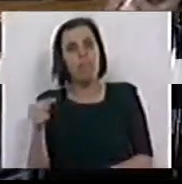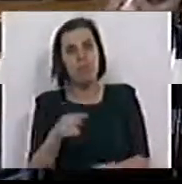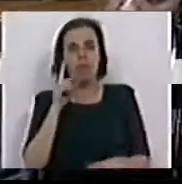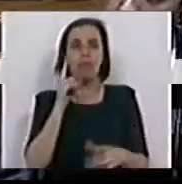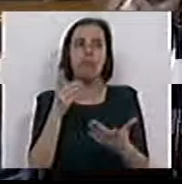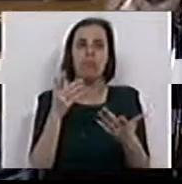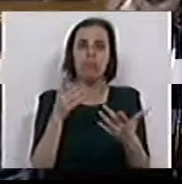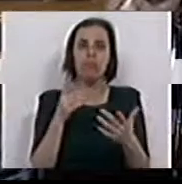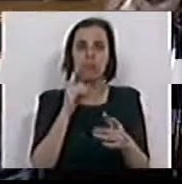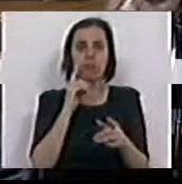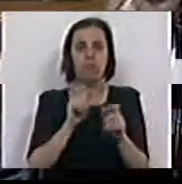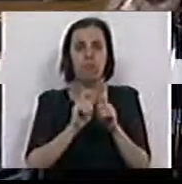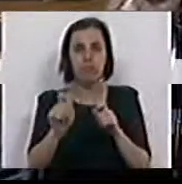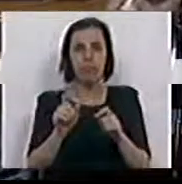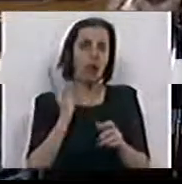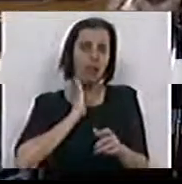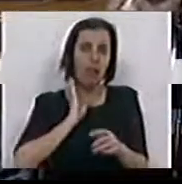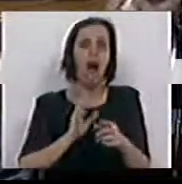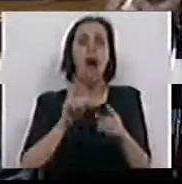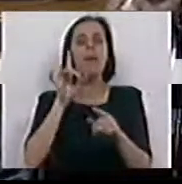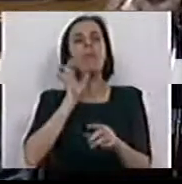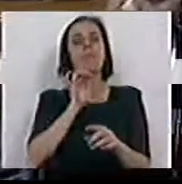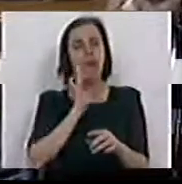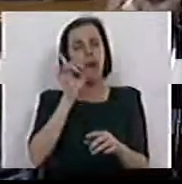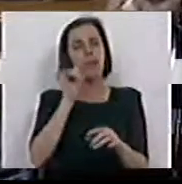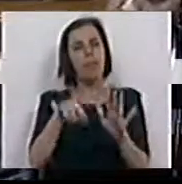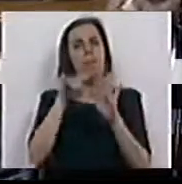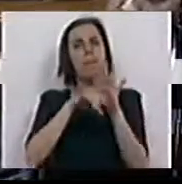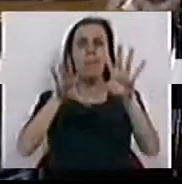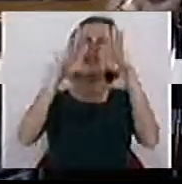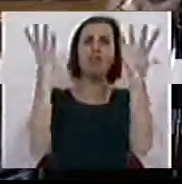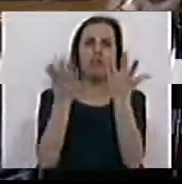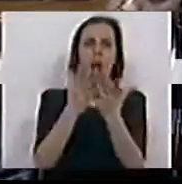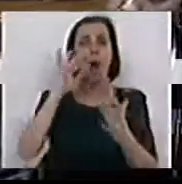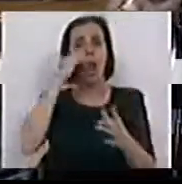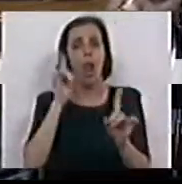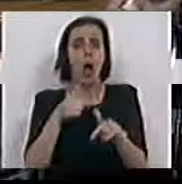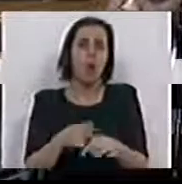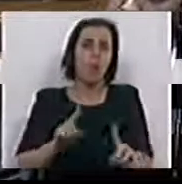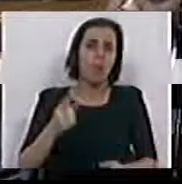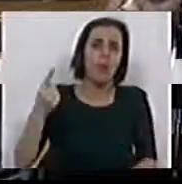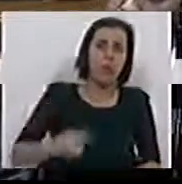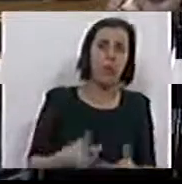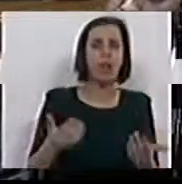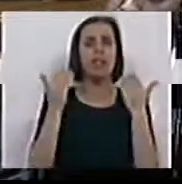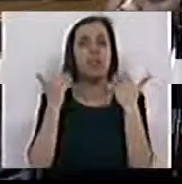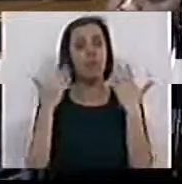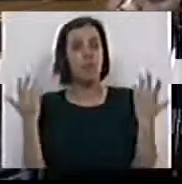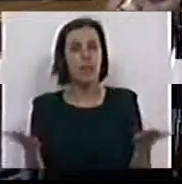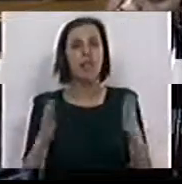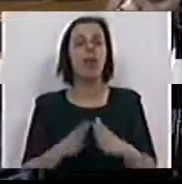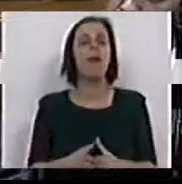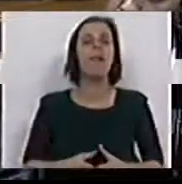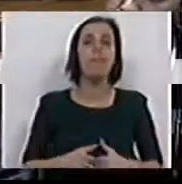de vigência. Importa também adotar uma norma genérica sobre consequências de não cumprimento do dever de informação